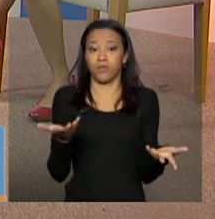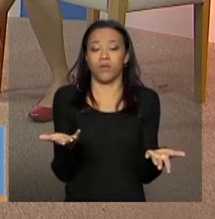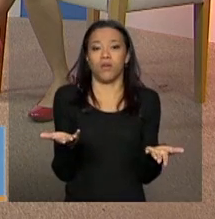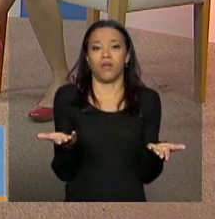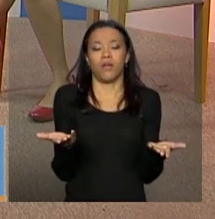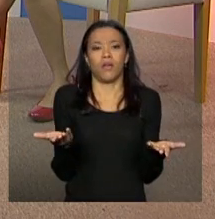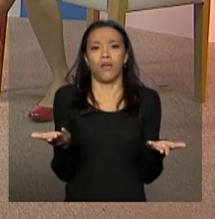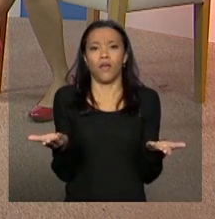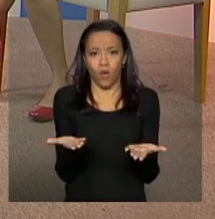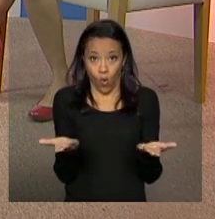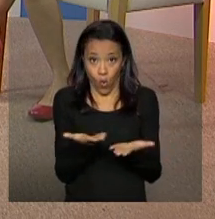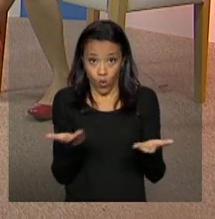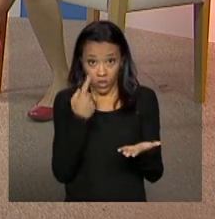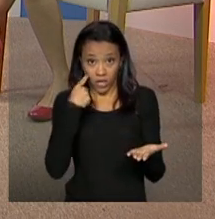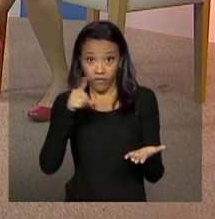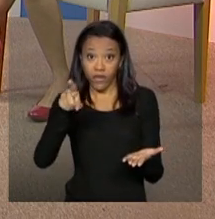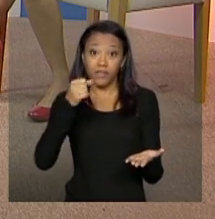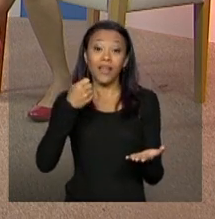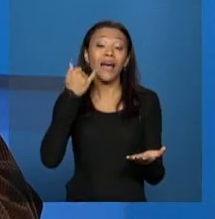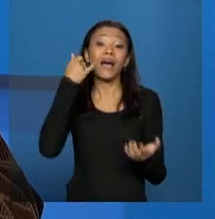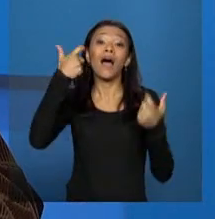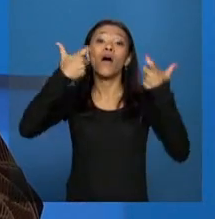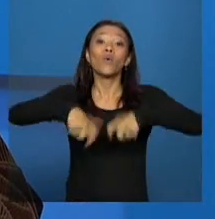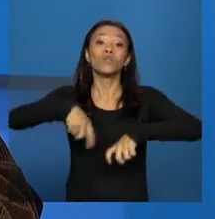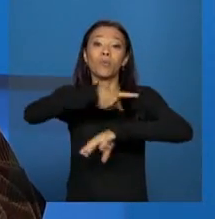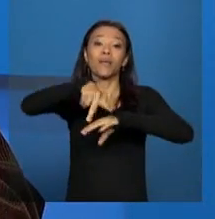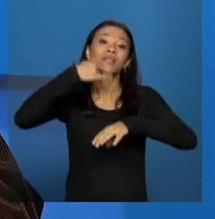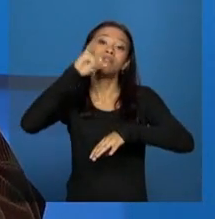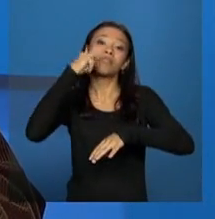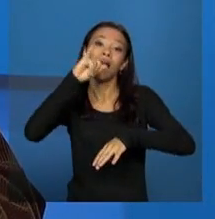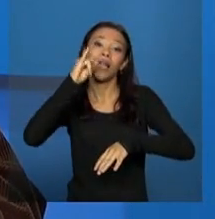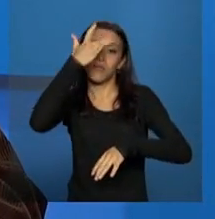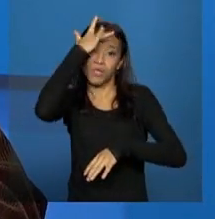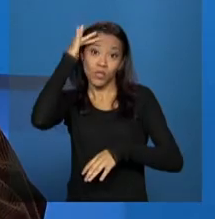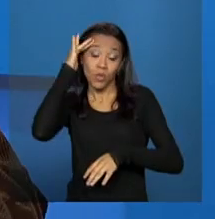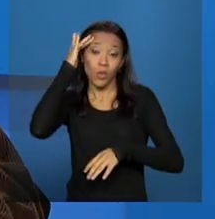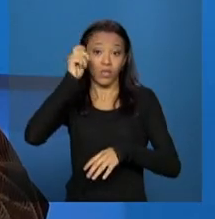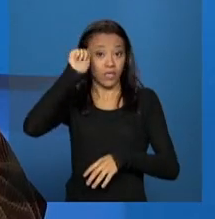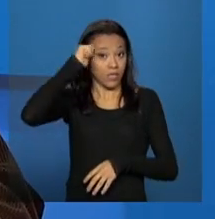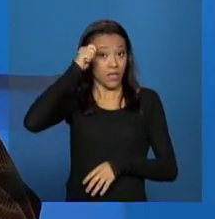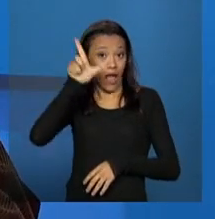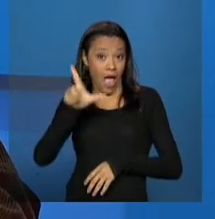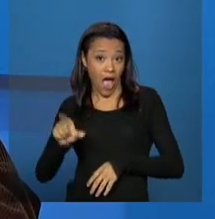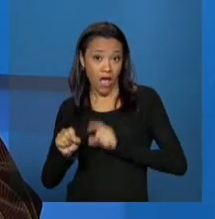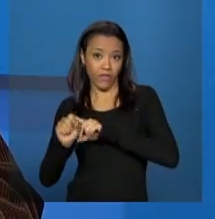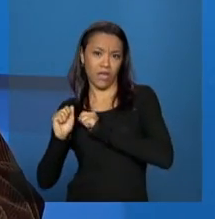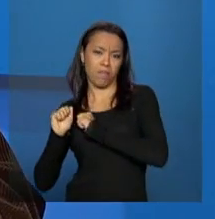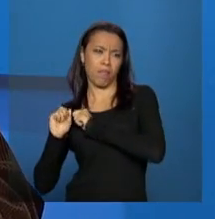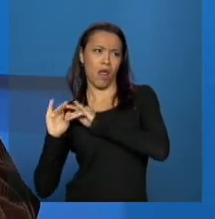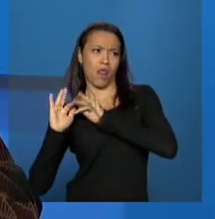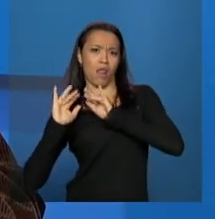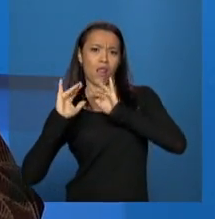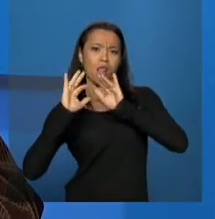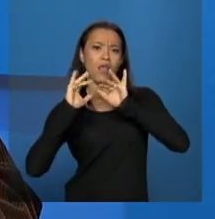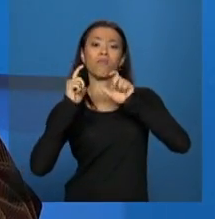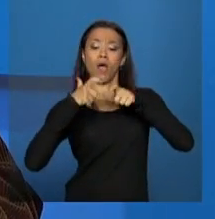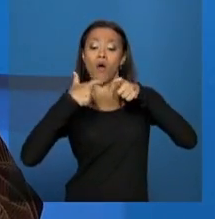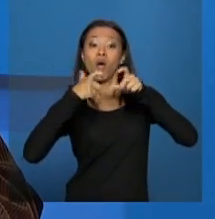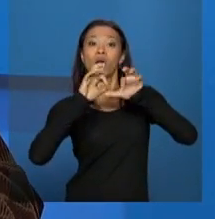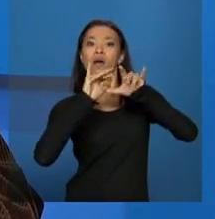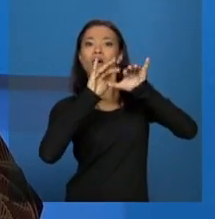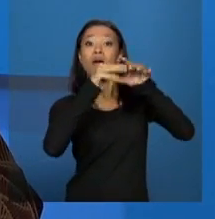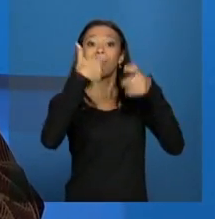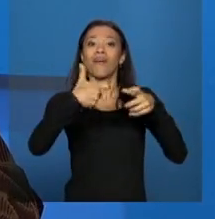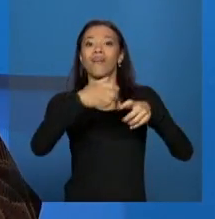né, essa questão que a gente estava vendo agora na Itália, os refugiados, né, as pessoas saindo da África e rumo à Europa para poder sair da situação